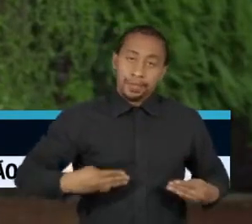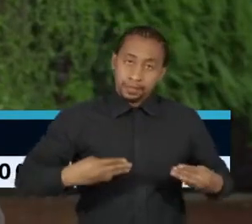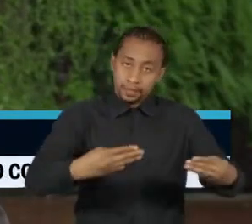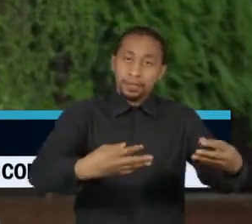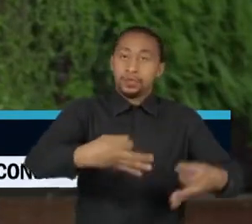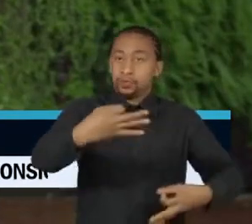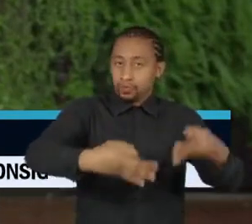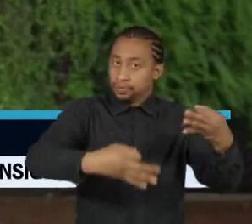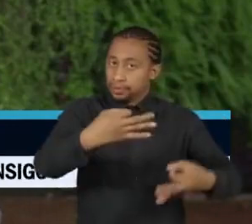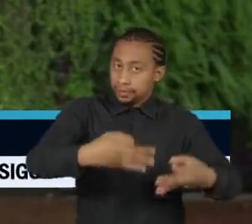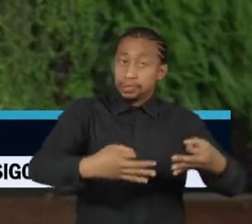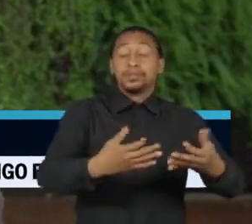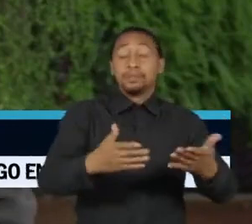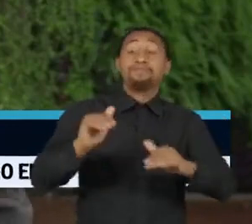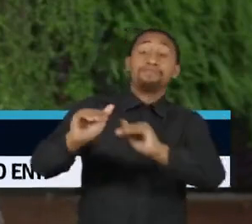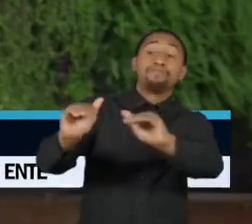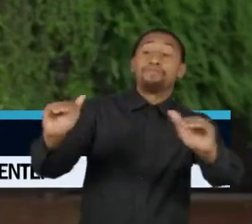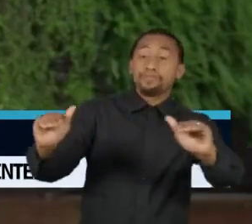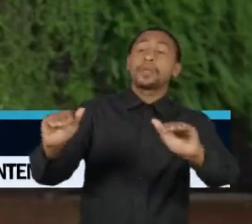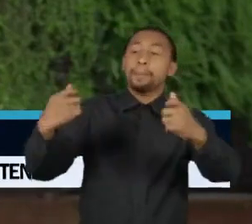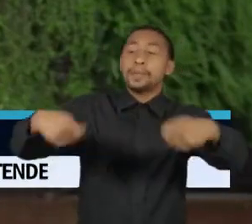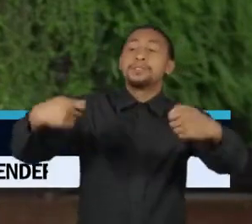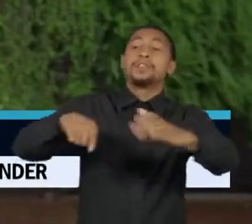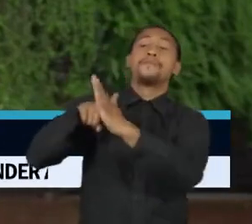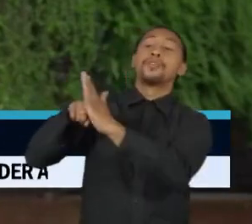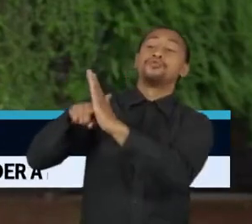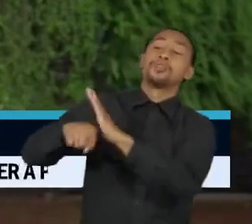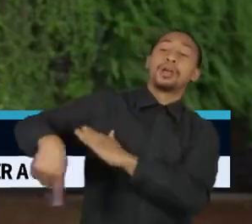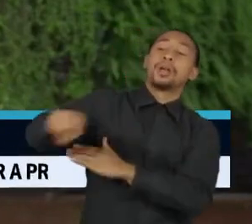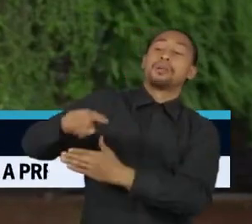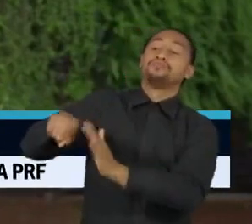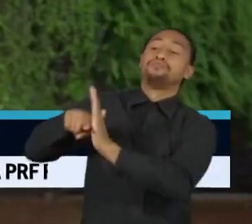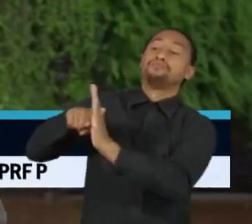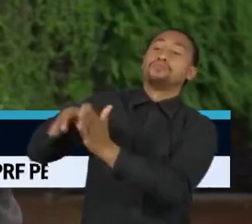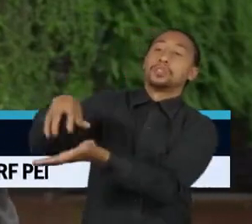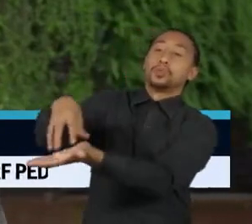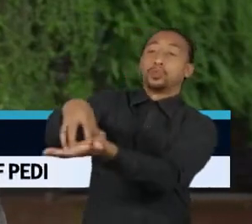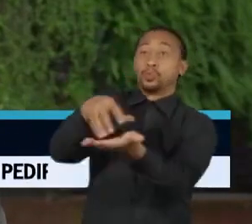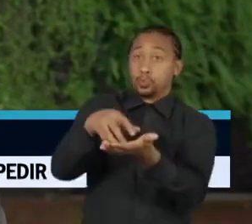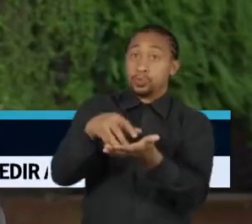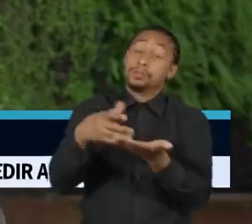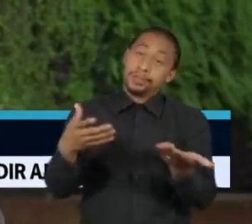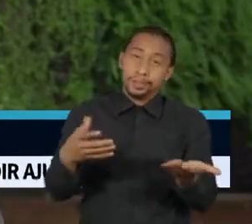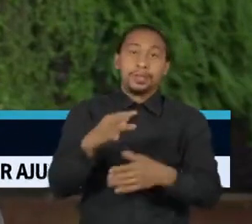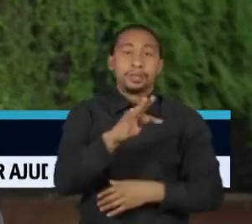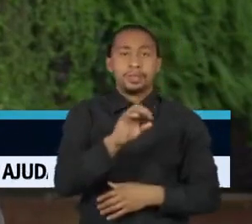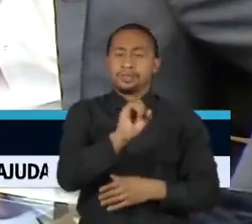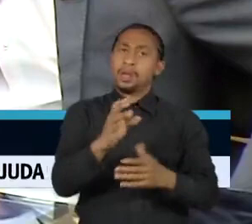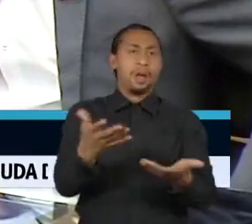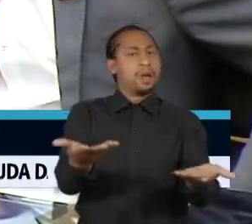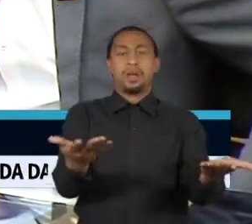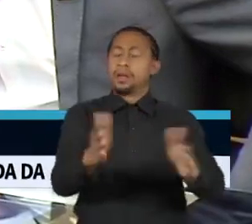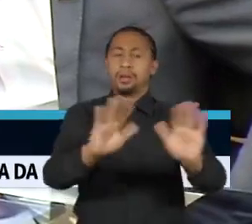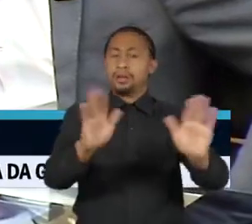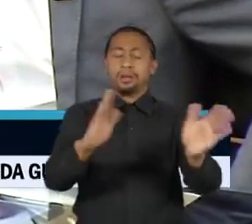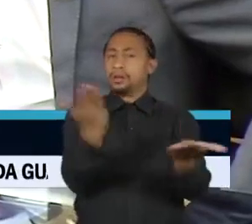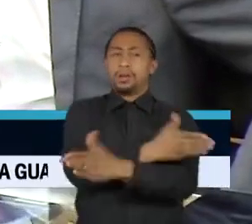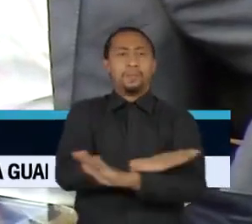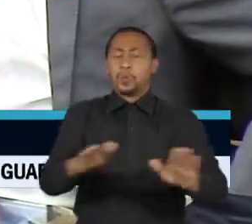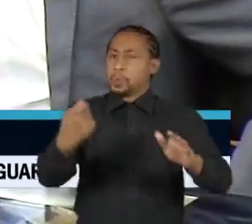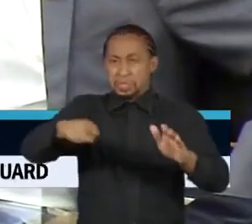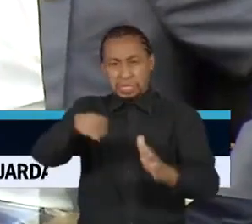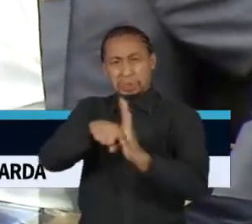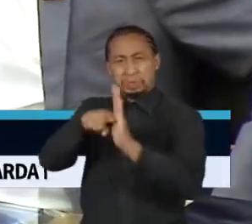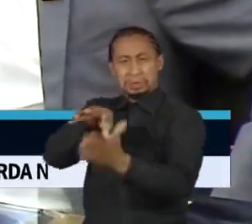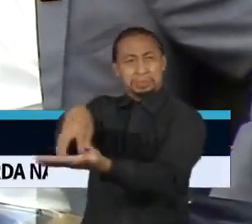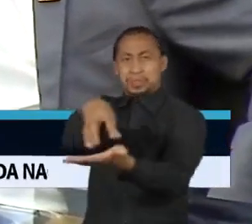o Conselho de Ordem Econômica, para investigar os institutos. A ação foi contida pelo Tribunal Superior Eleitoral. O próprio filho do